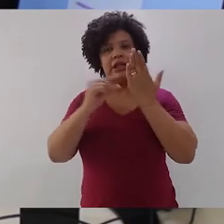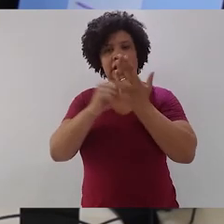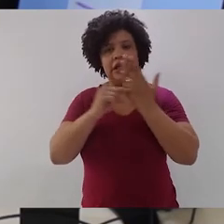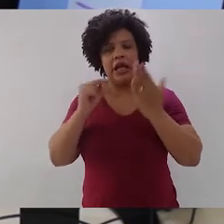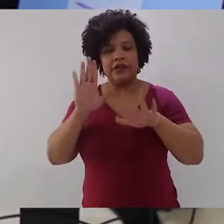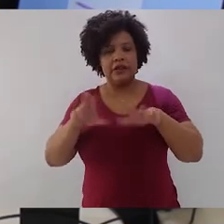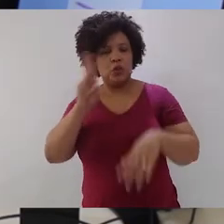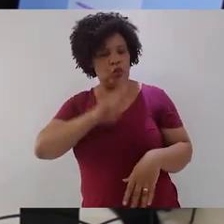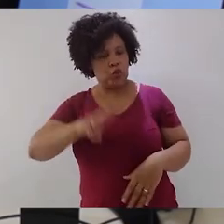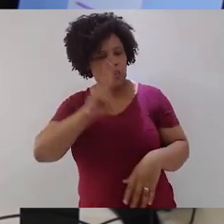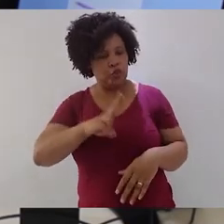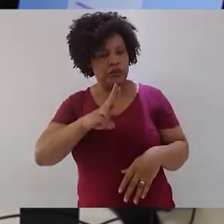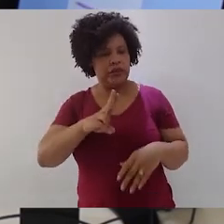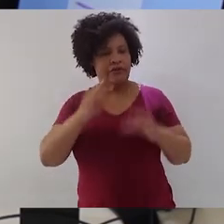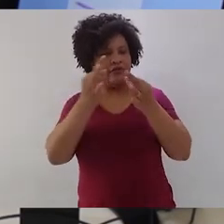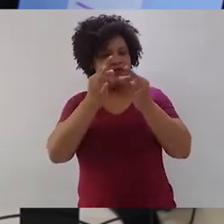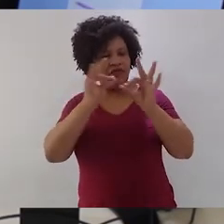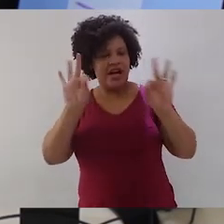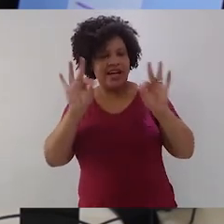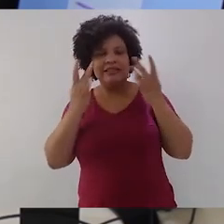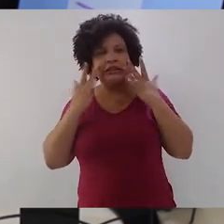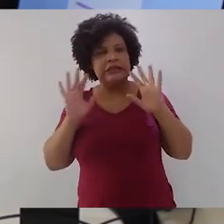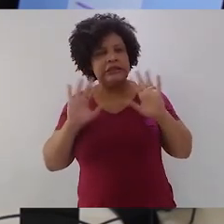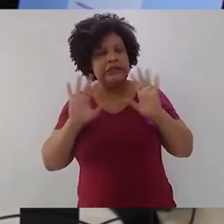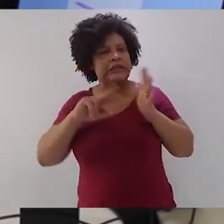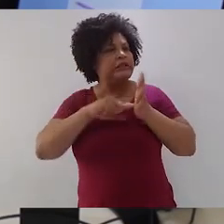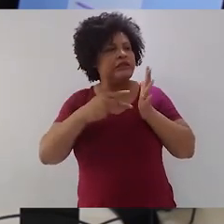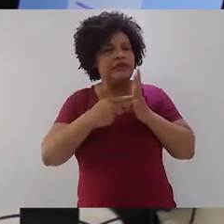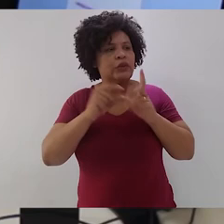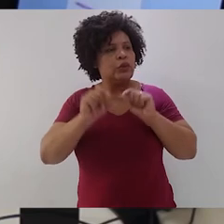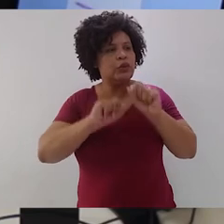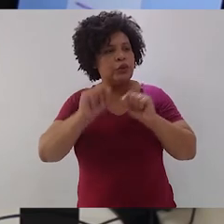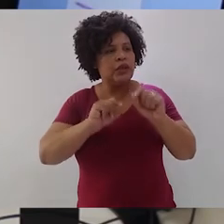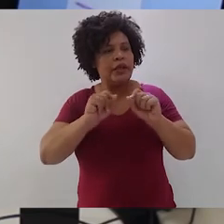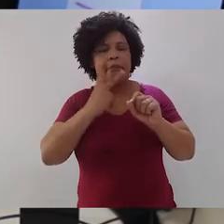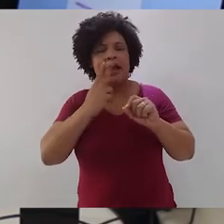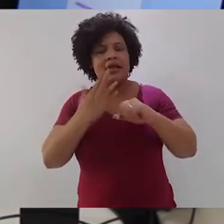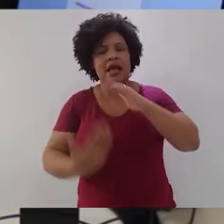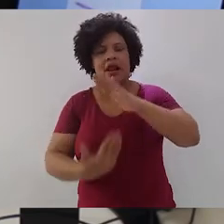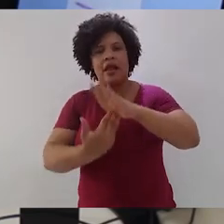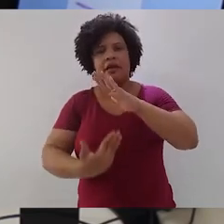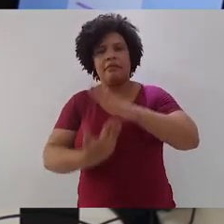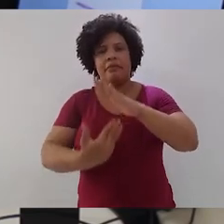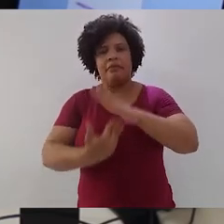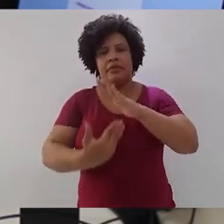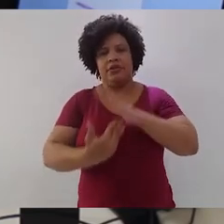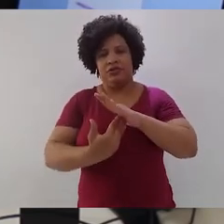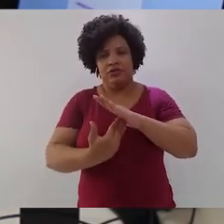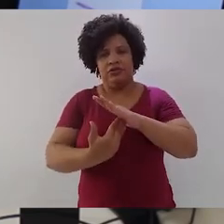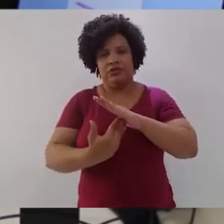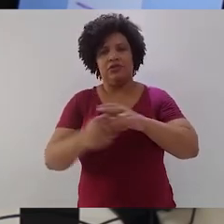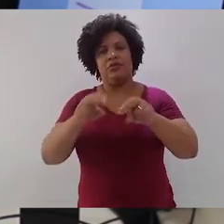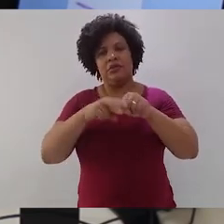alternativas de construir uma frase que produza o mesmo significado, ele está demonstrando uma limitação que pode ser vencida com